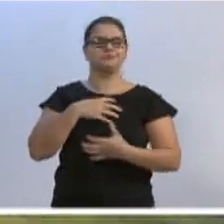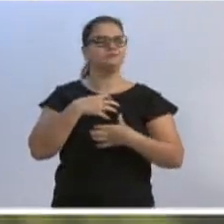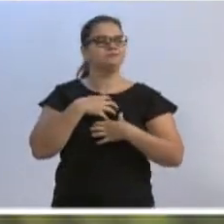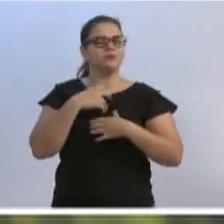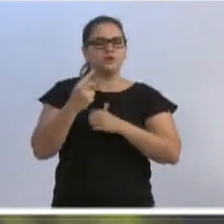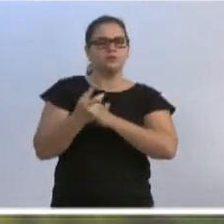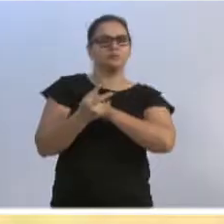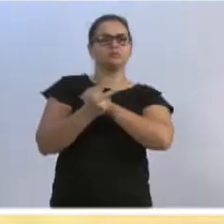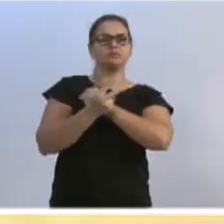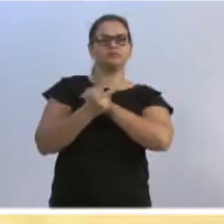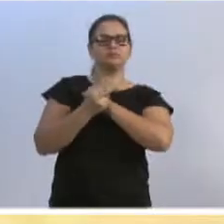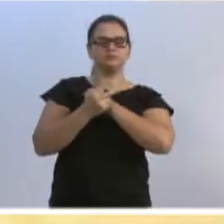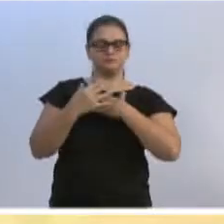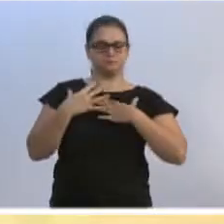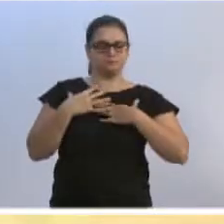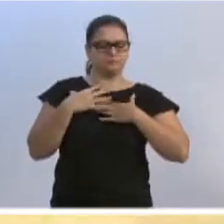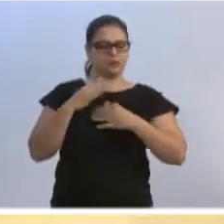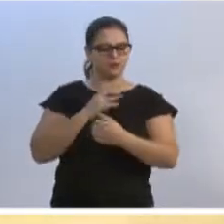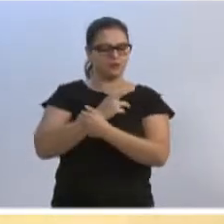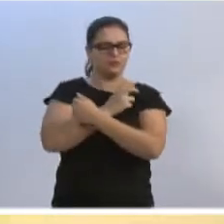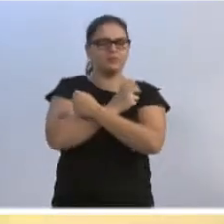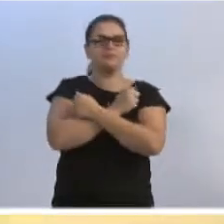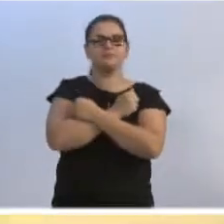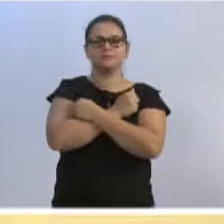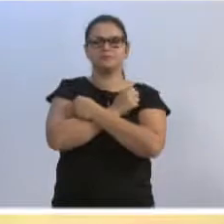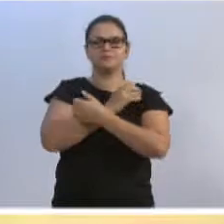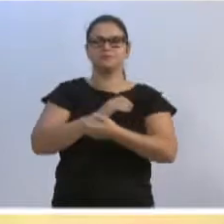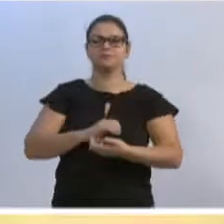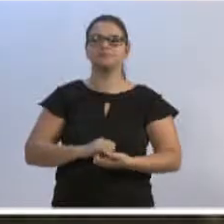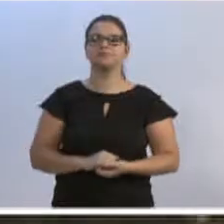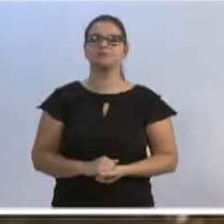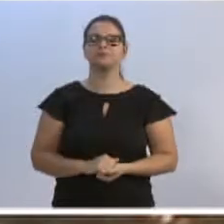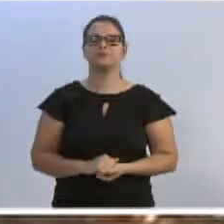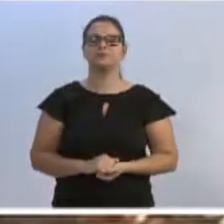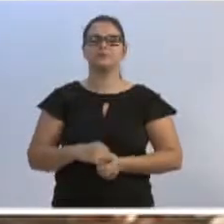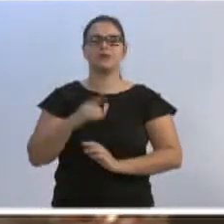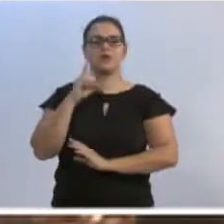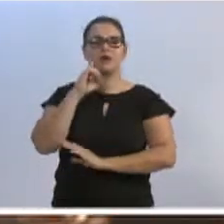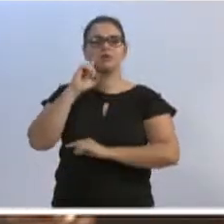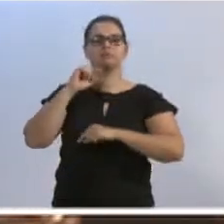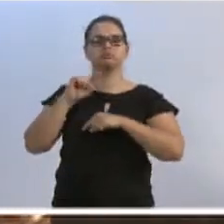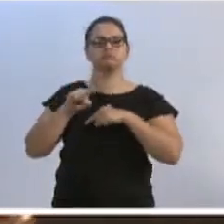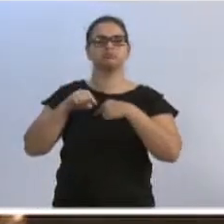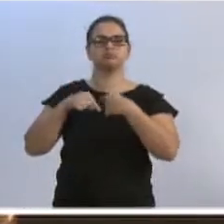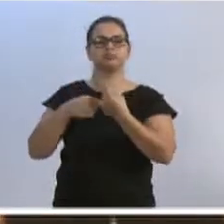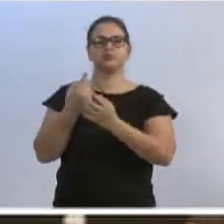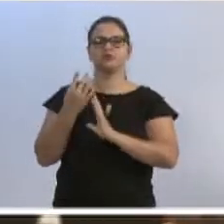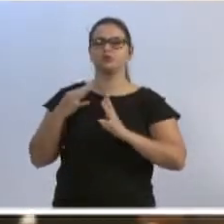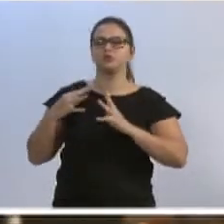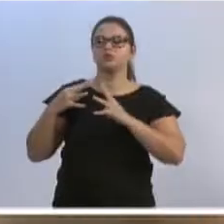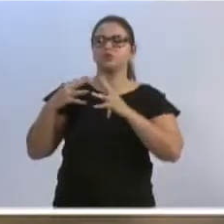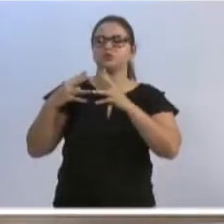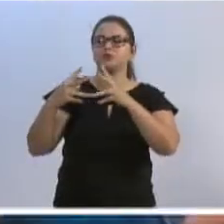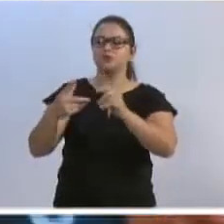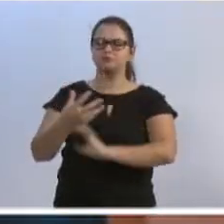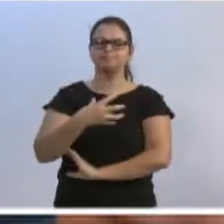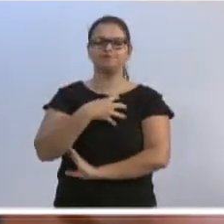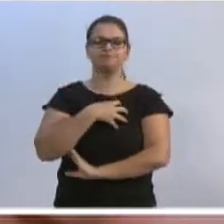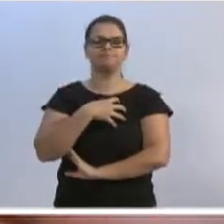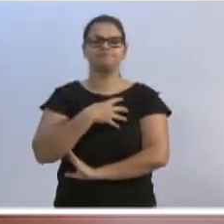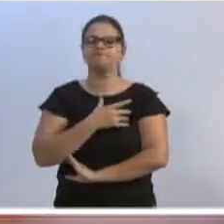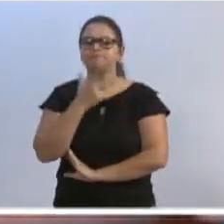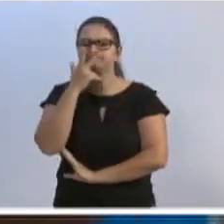protegido, tocado, abraçado. E a cada dia, todos esses sentimentos